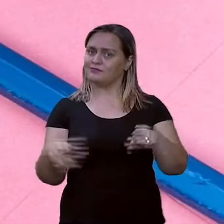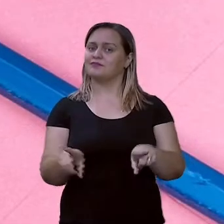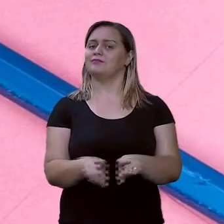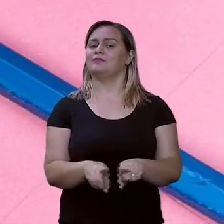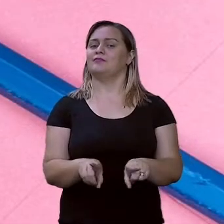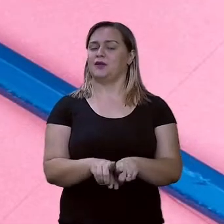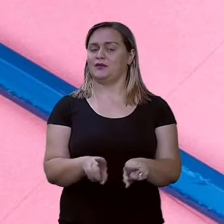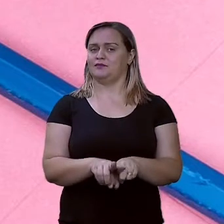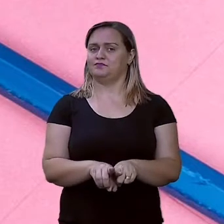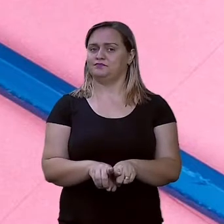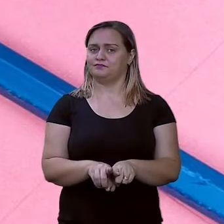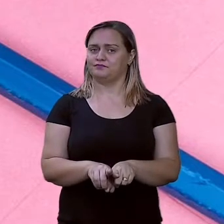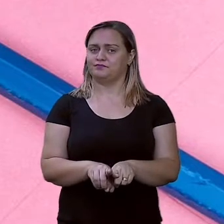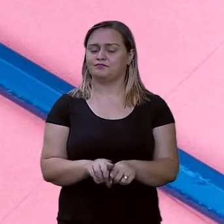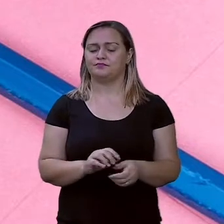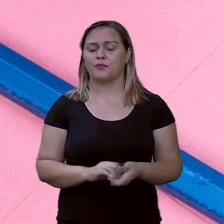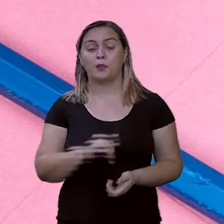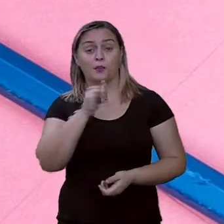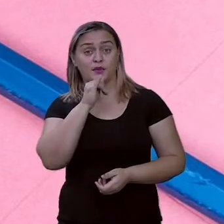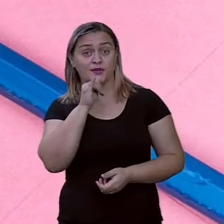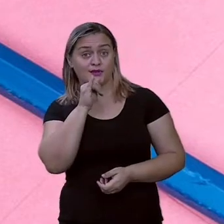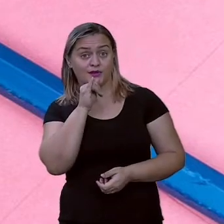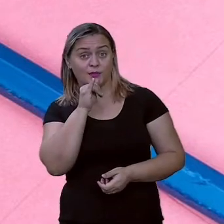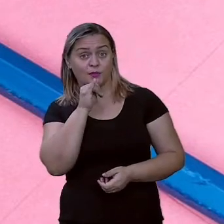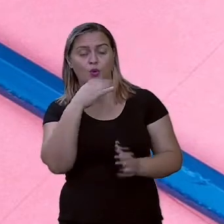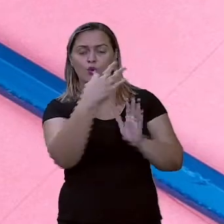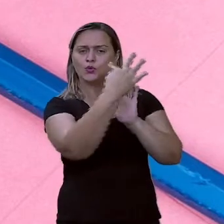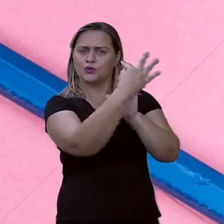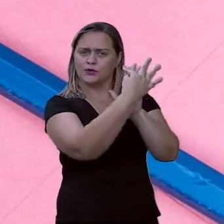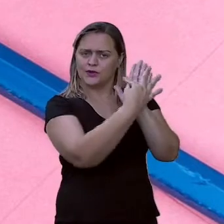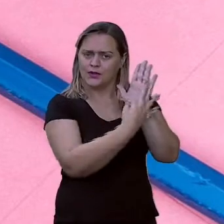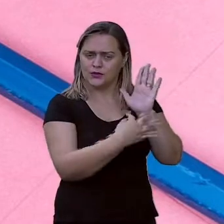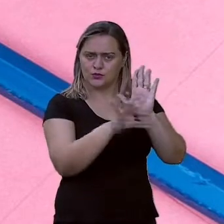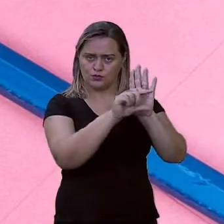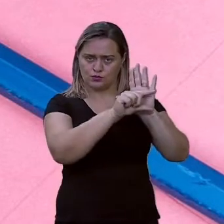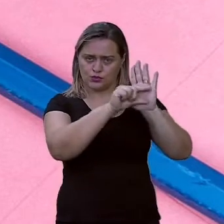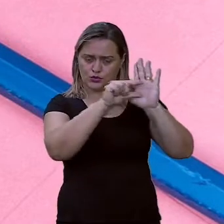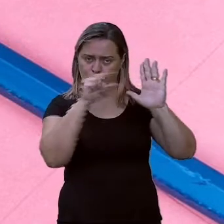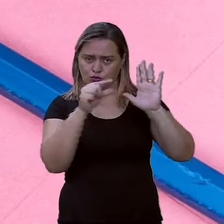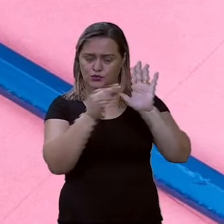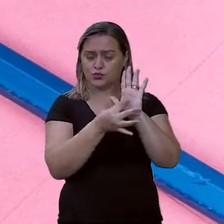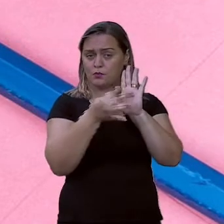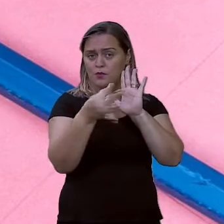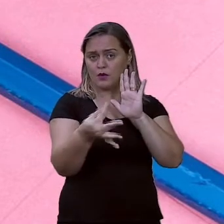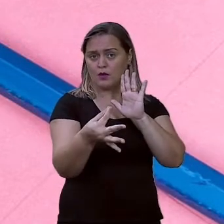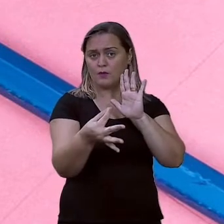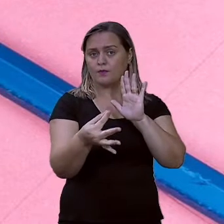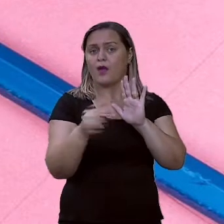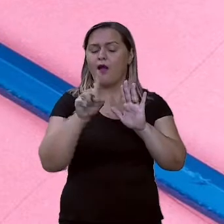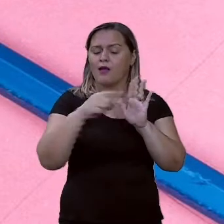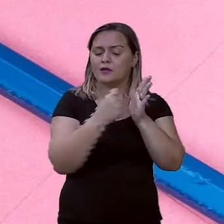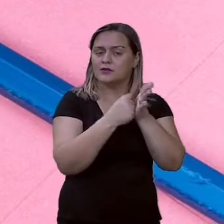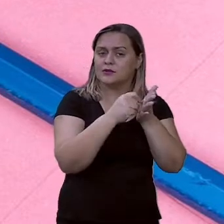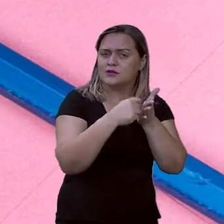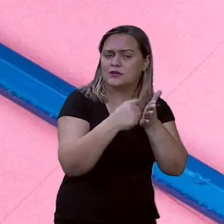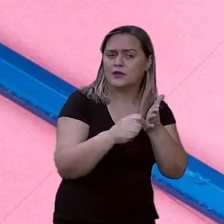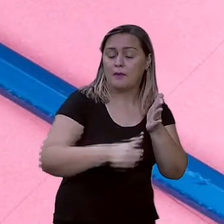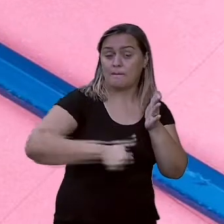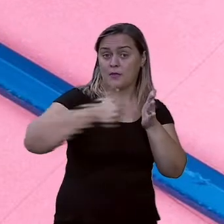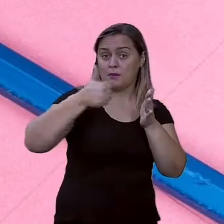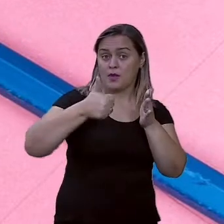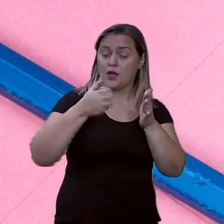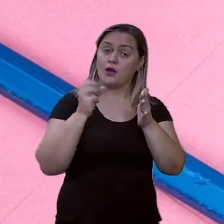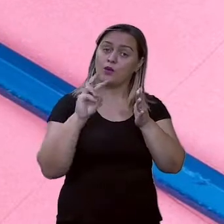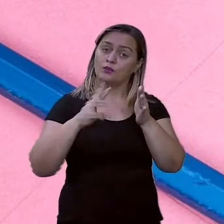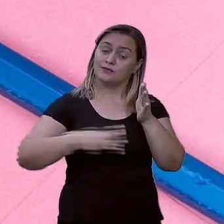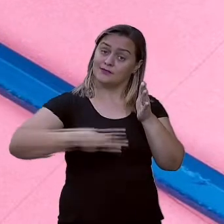falar um pouquinho sobre elas. Por exemplo, os textos em um artigo de opinião, eles são escritos em primeira ou terceira pessoa.